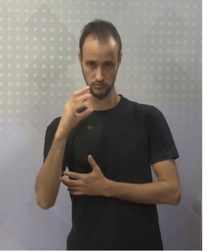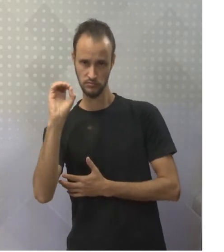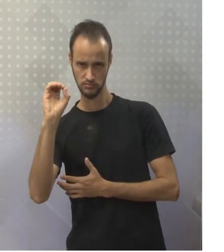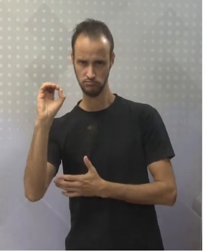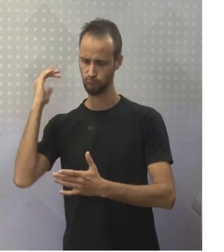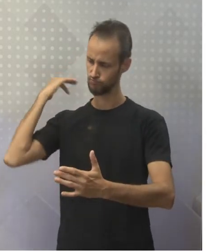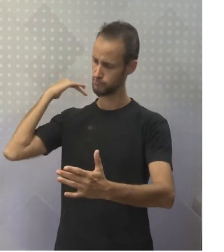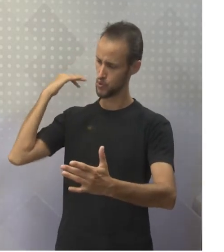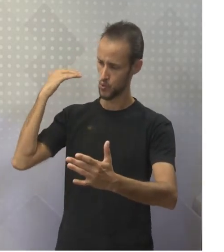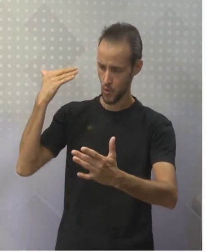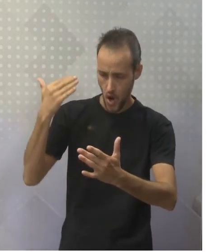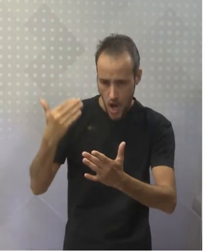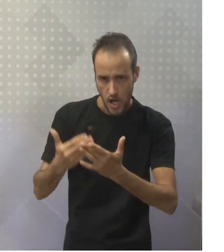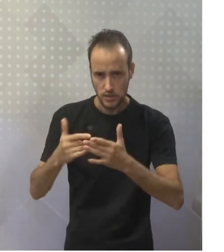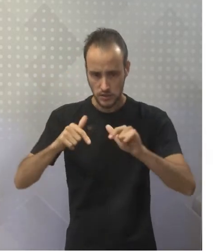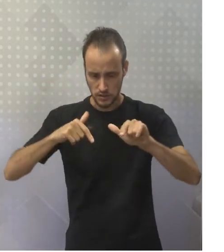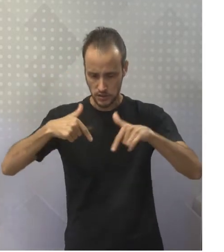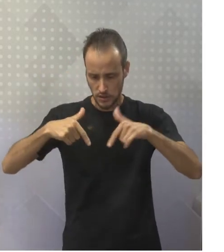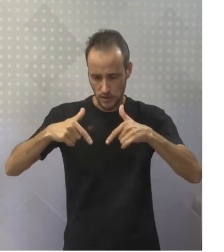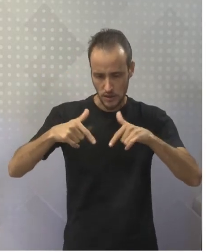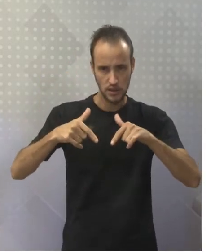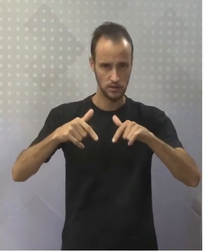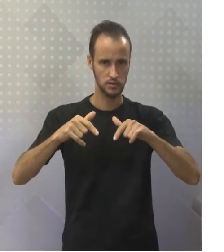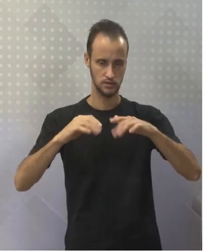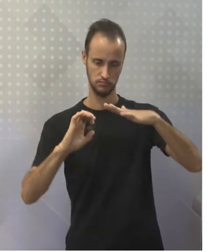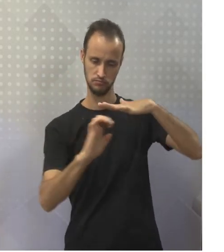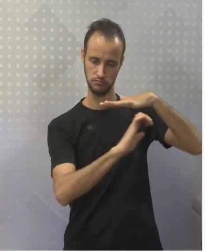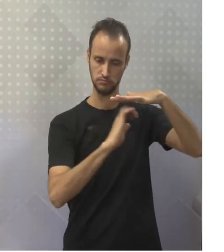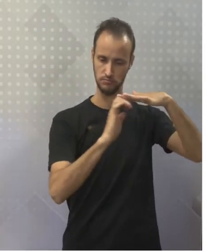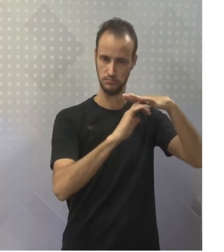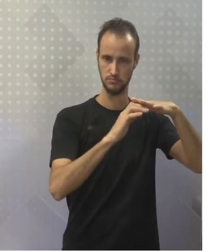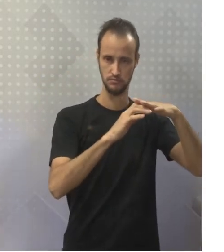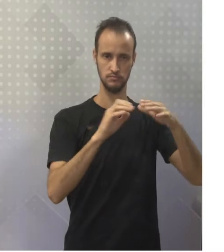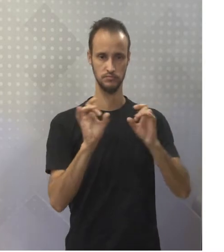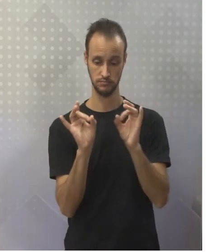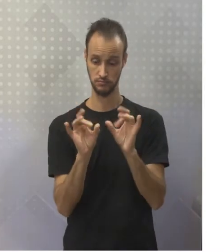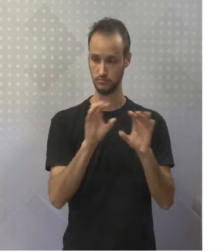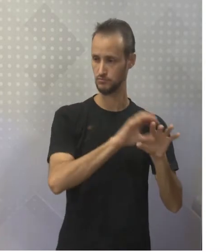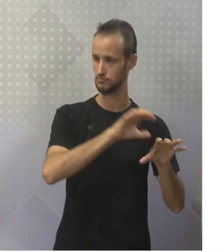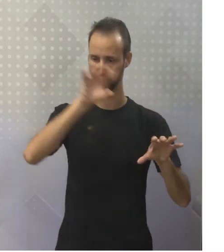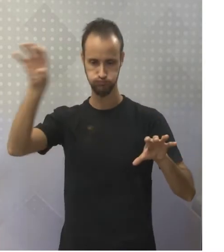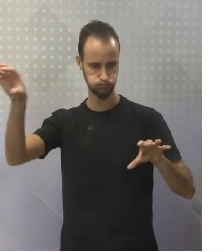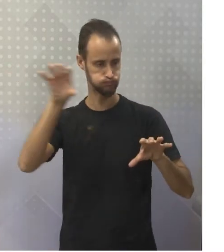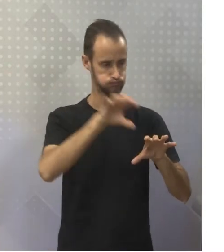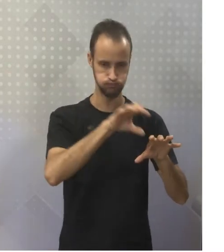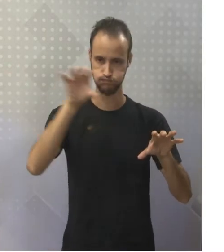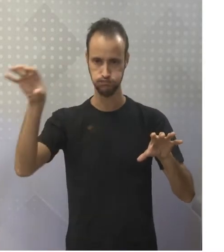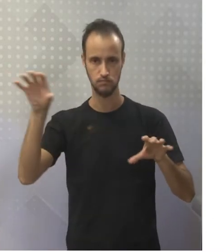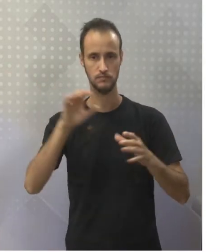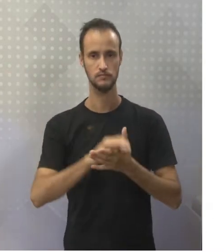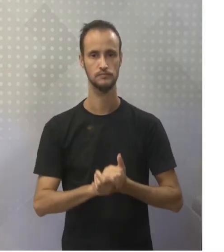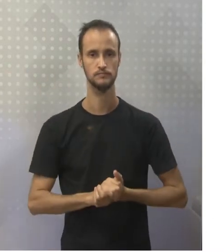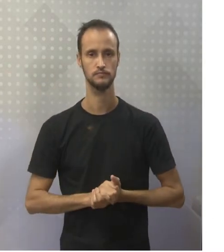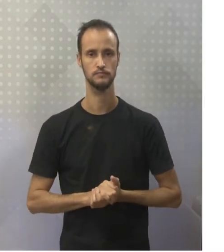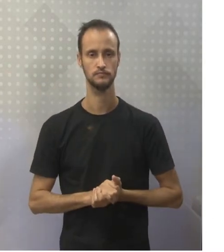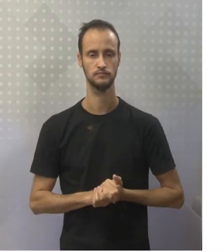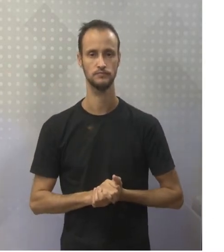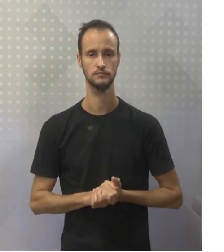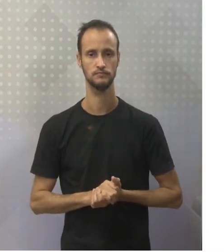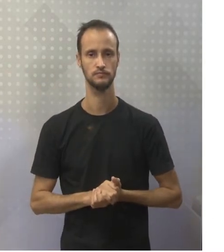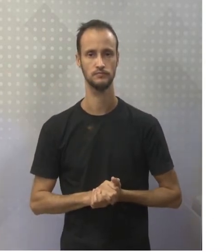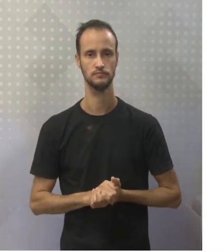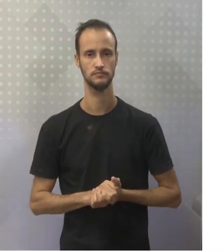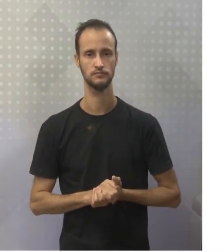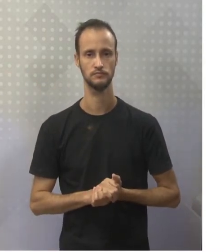ele trabalha naquela companhia de importação e exportação. I have studied English for four